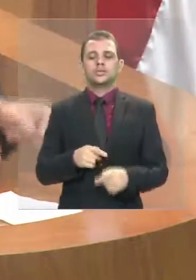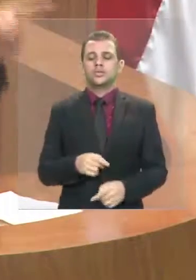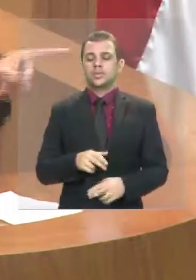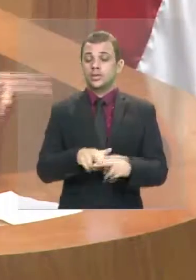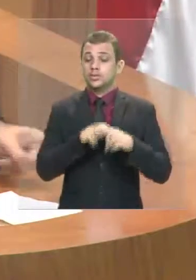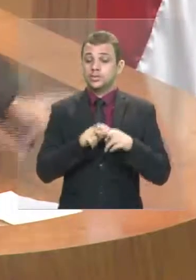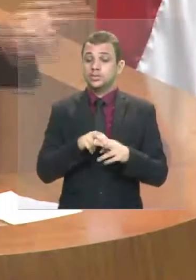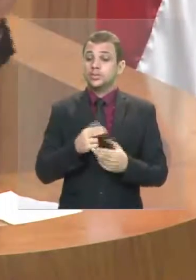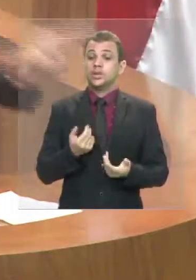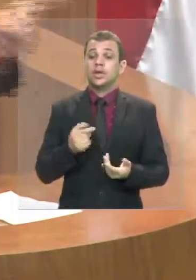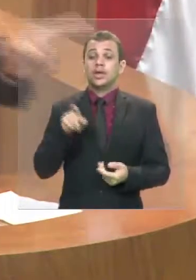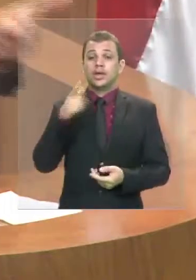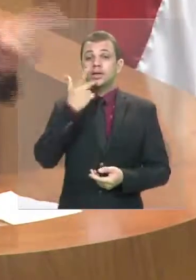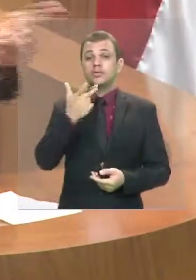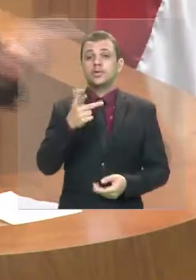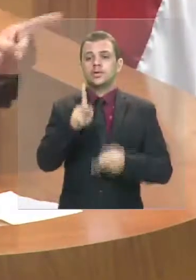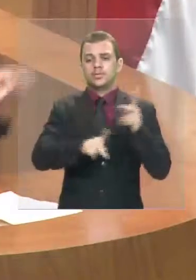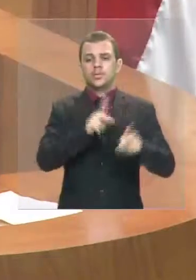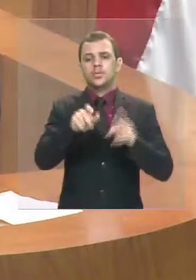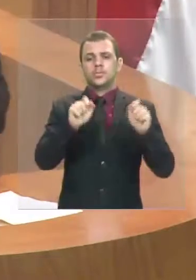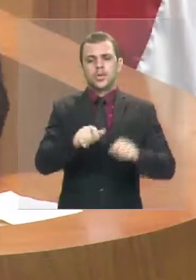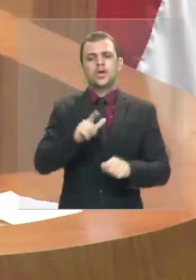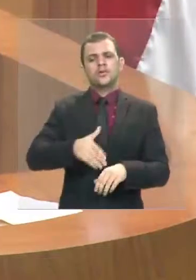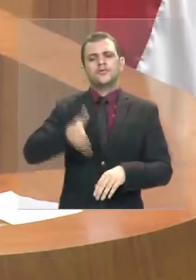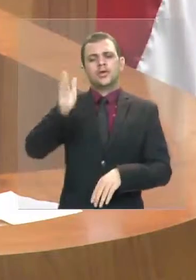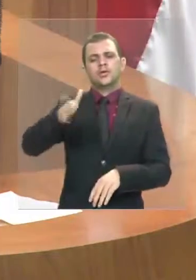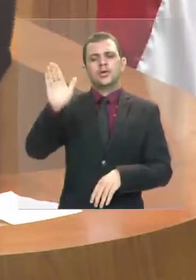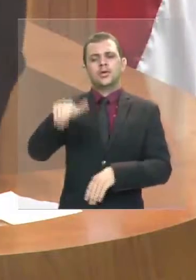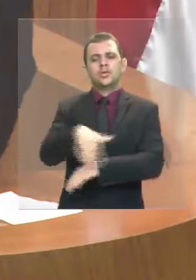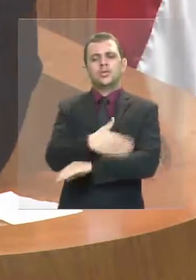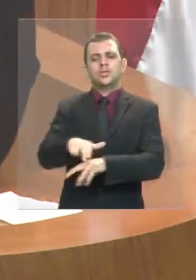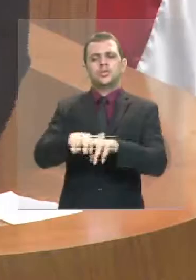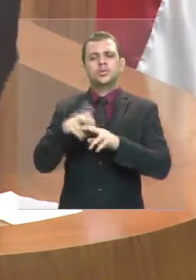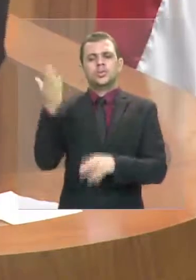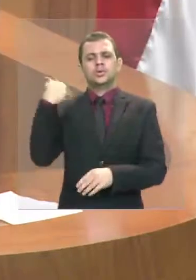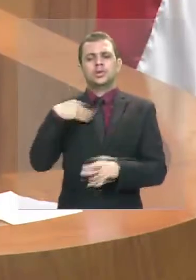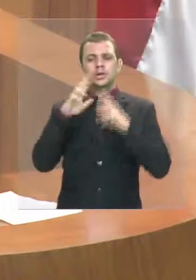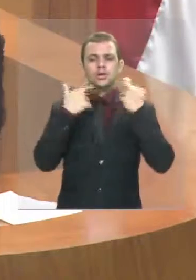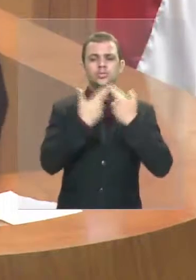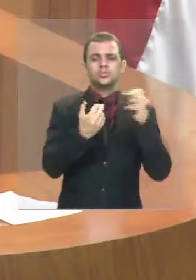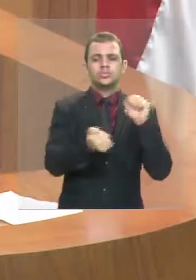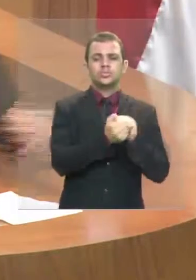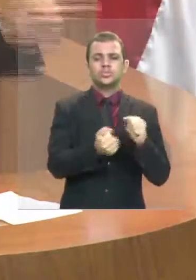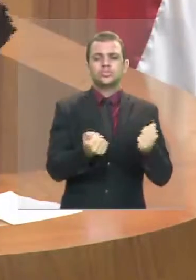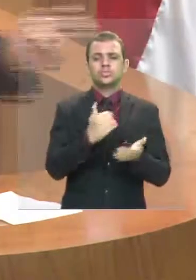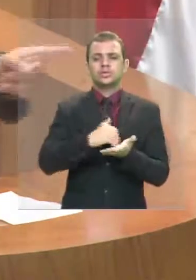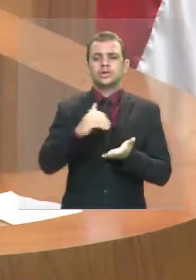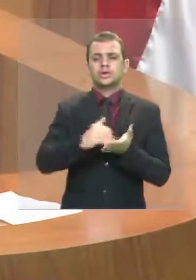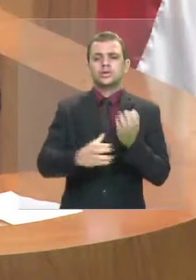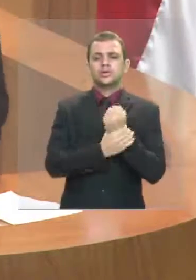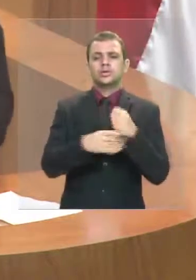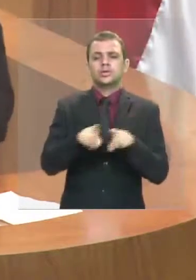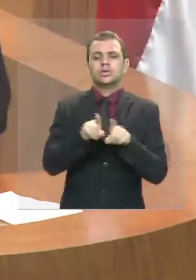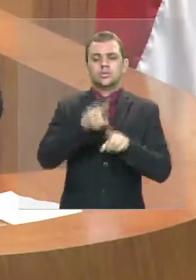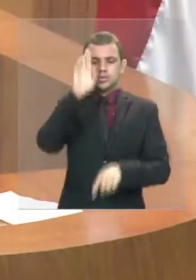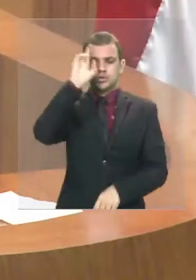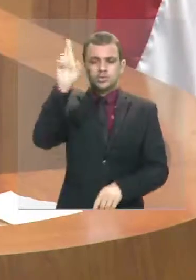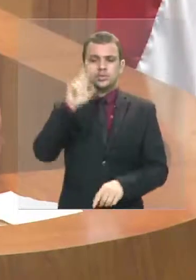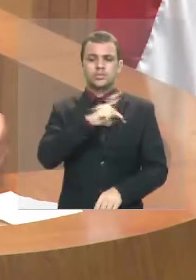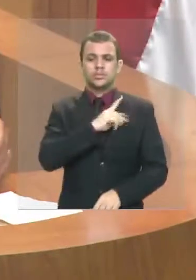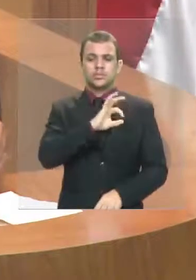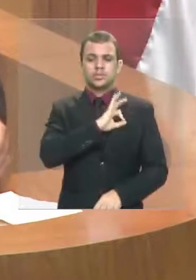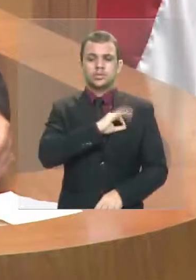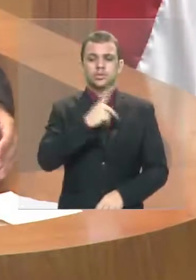ele disse que a população podia ir para a rua, que ele tinha se reunido com o secretário de Segurança, comandante da Polícia Militar, só